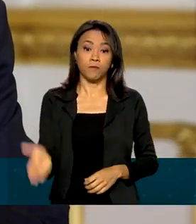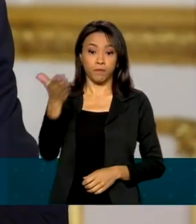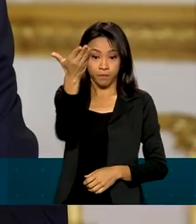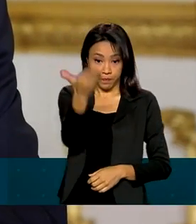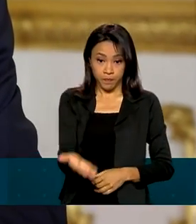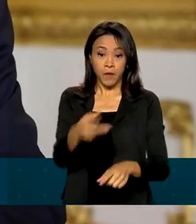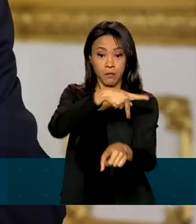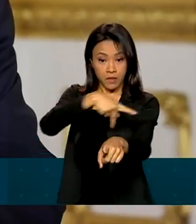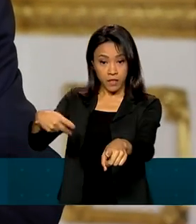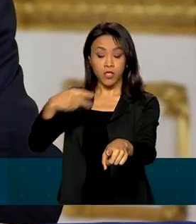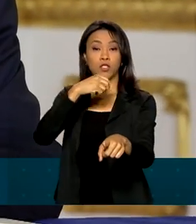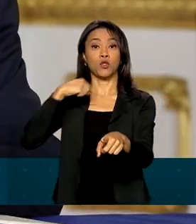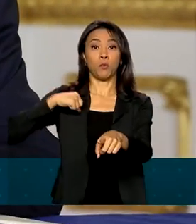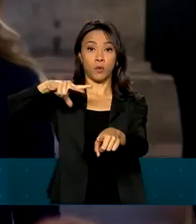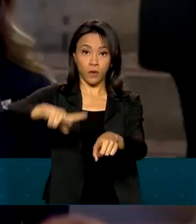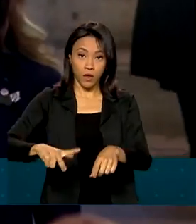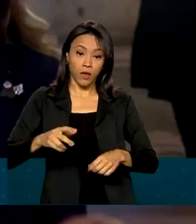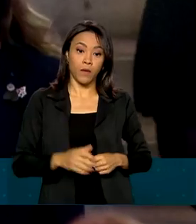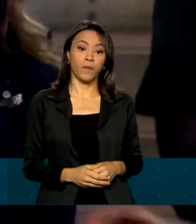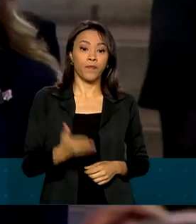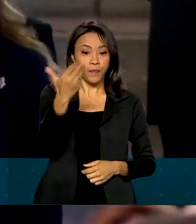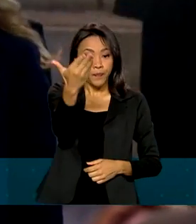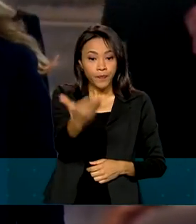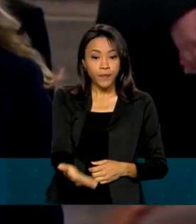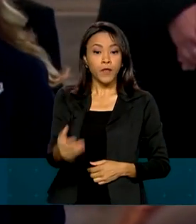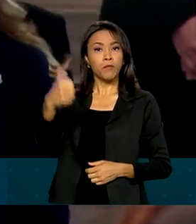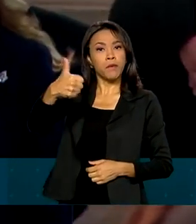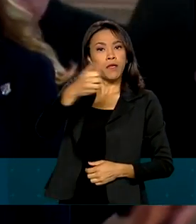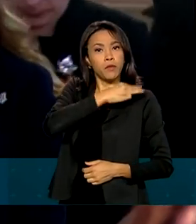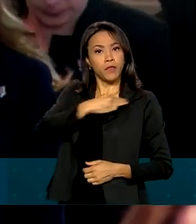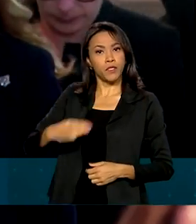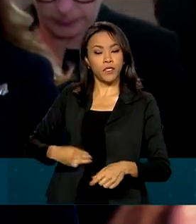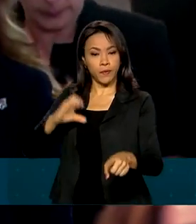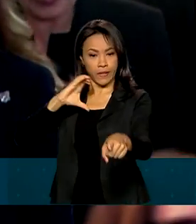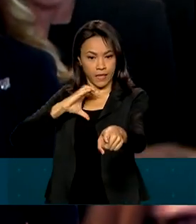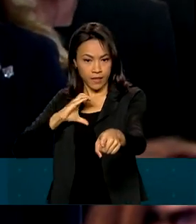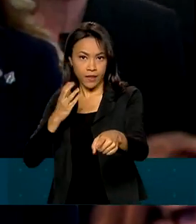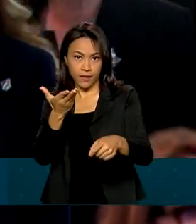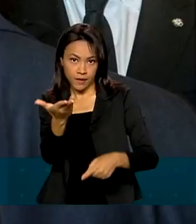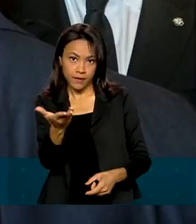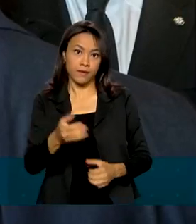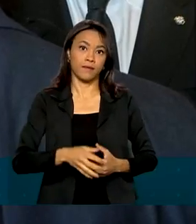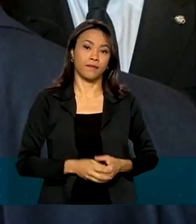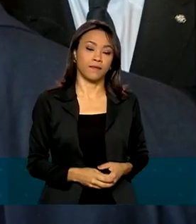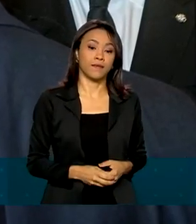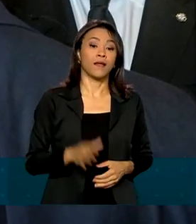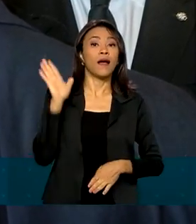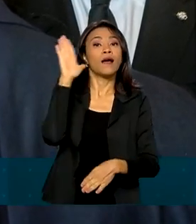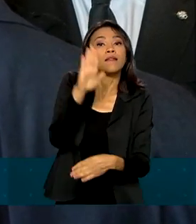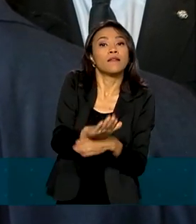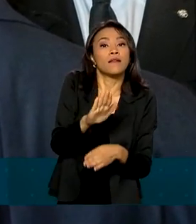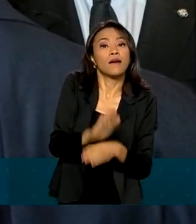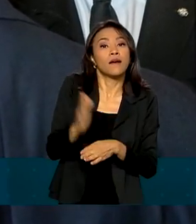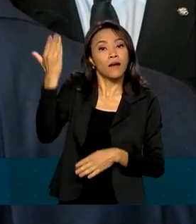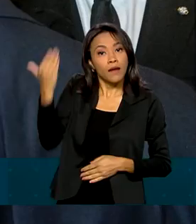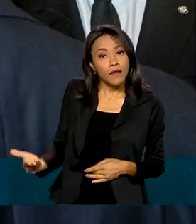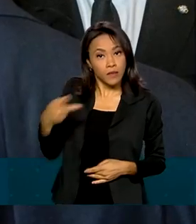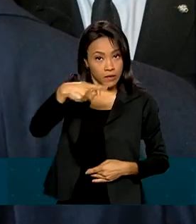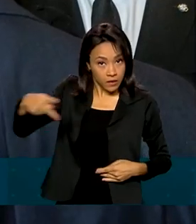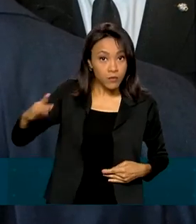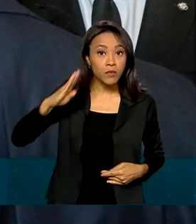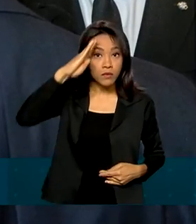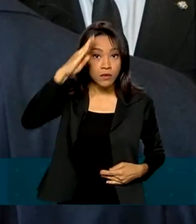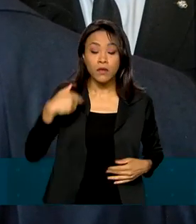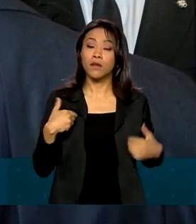Portugal, Marcelo Rebello e o primeiro-ministro do Canadá, Justin Trudeau. Durante a tarde, o presidente Jair Bolsonaro